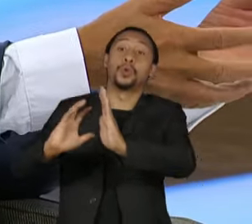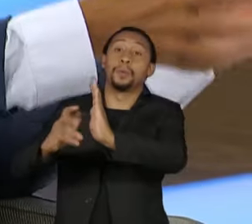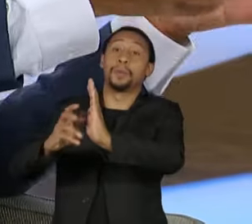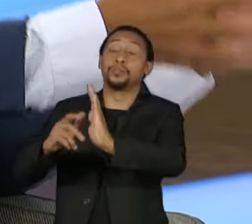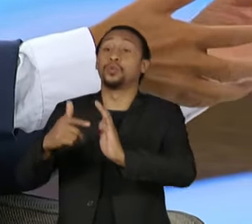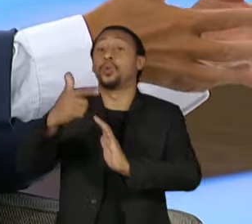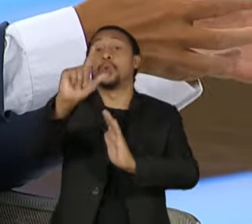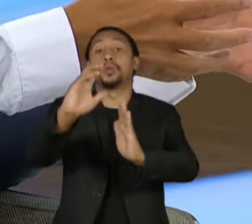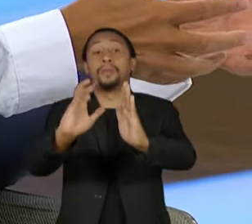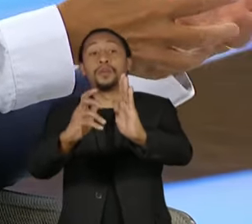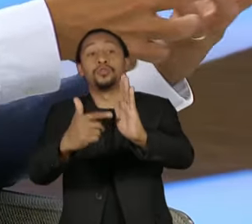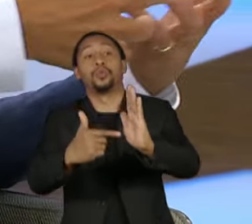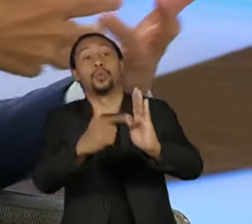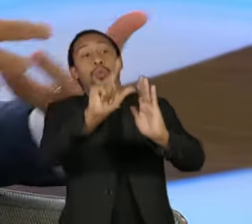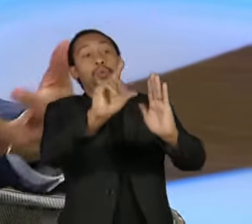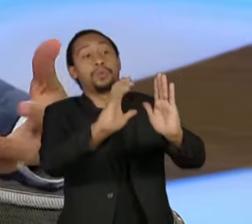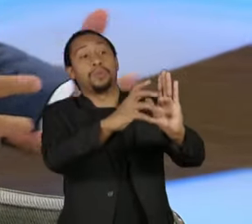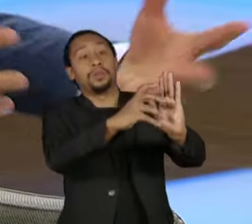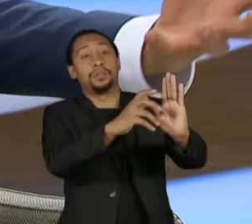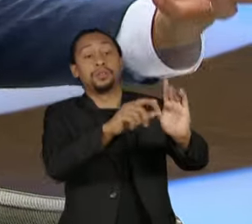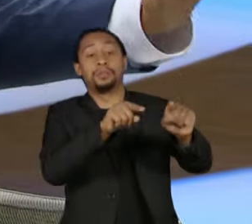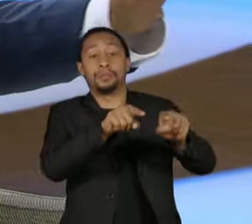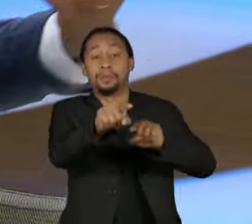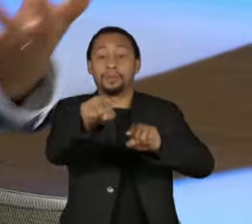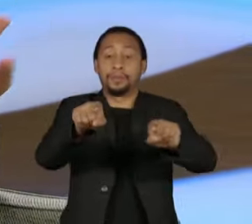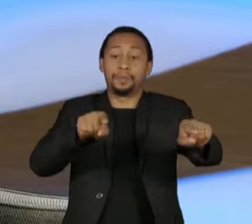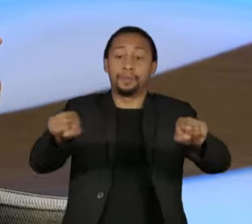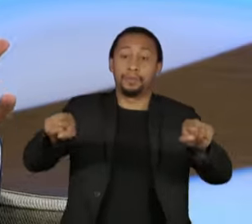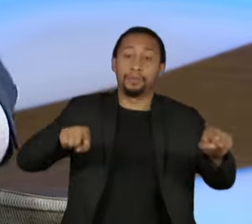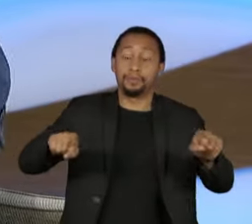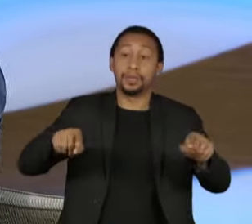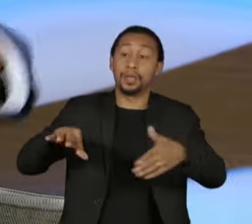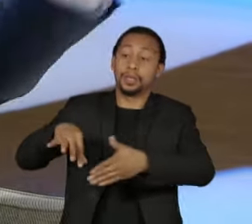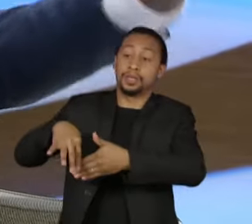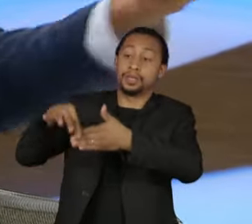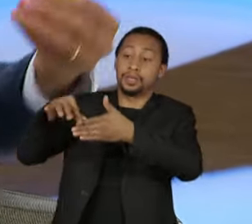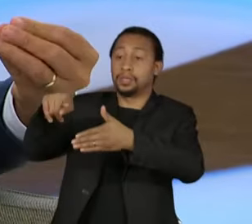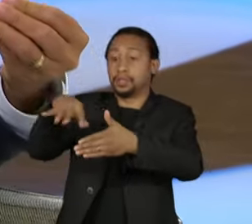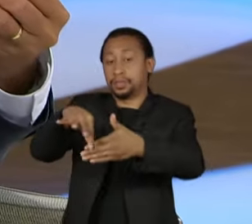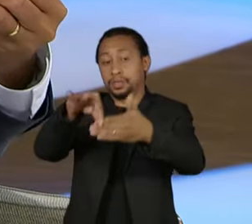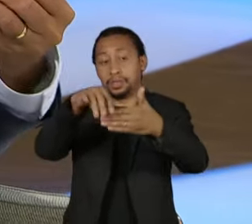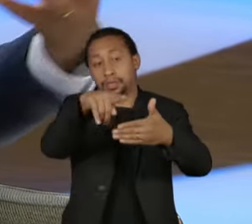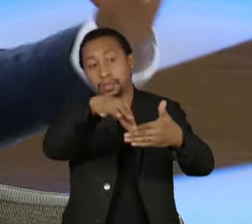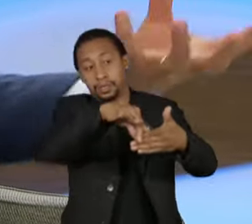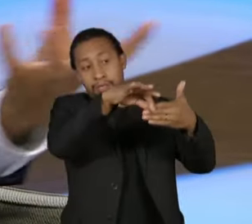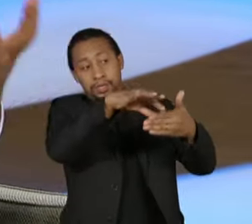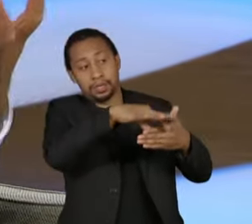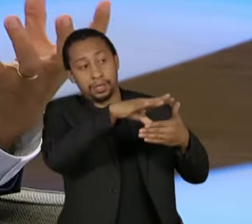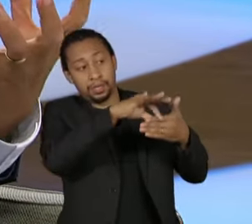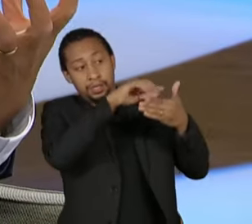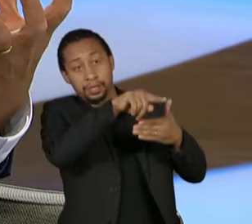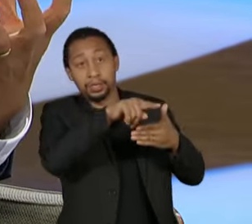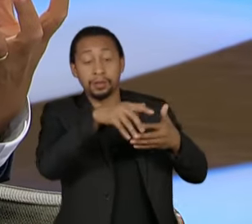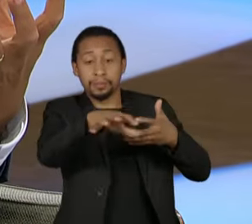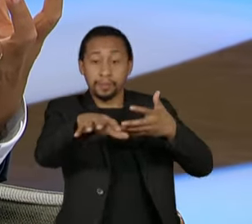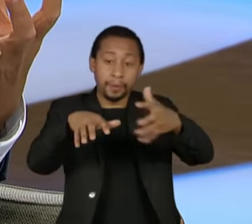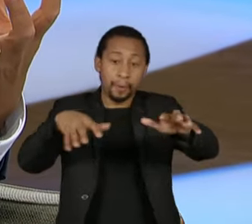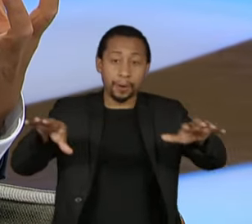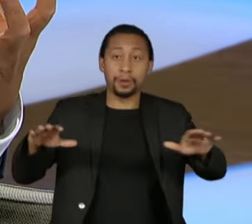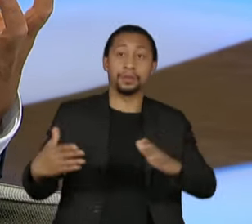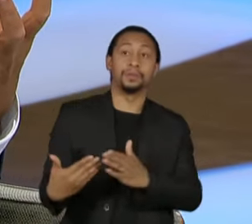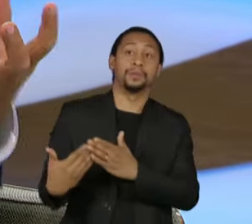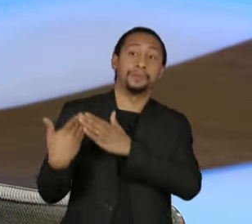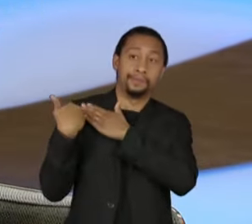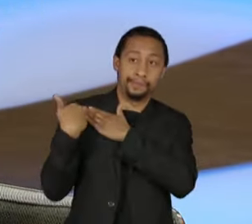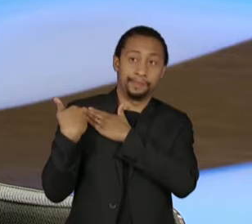outra casa um outro partido, isso aqui são líderes que a gente pensa nos cargos, mas que dividem responsabilidade.